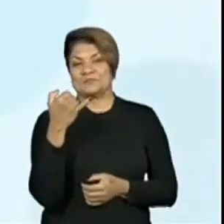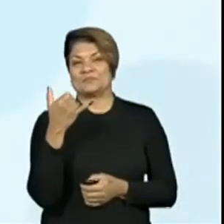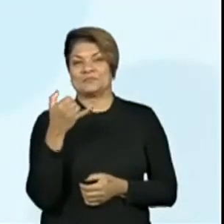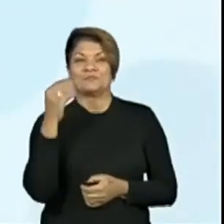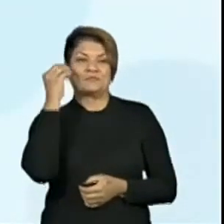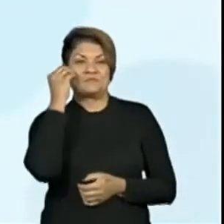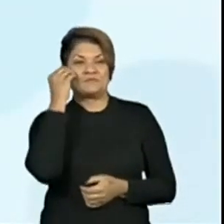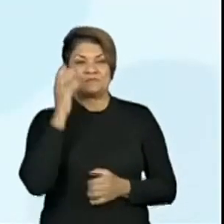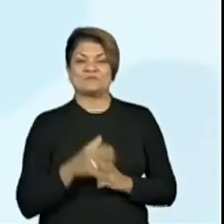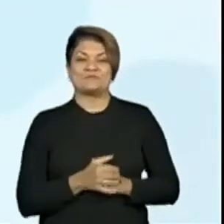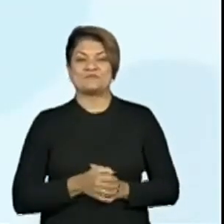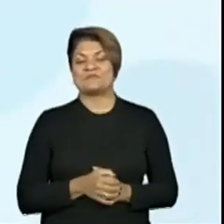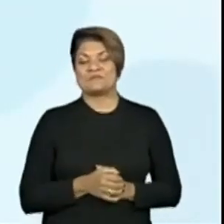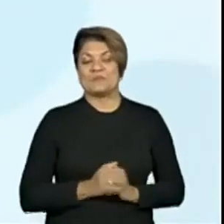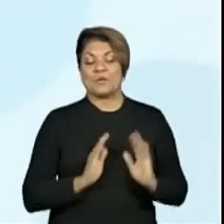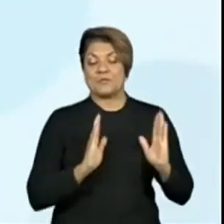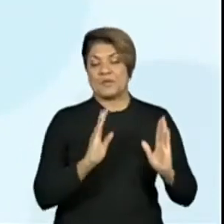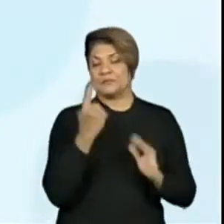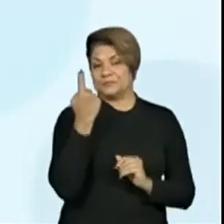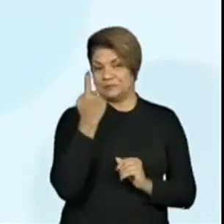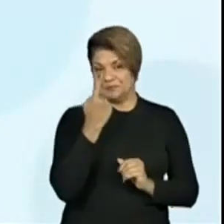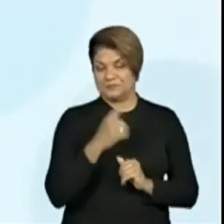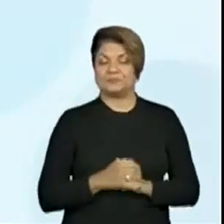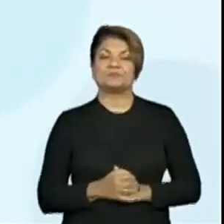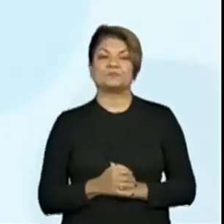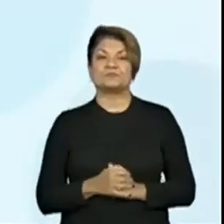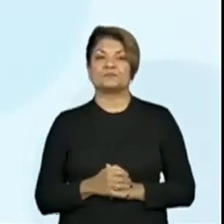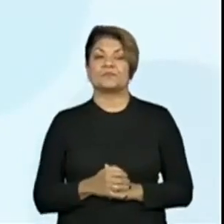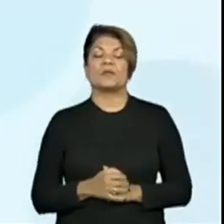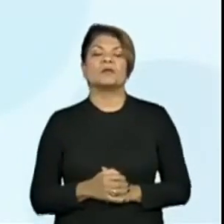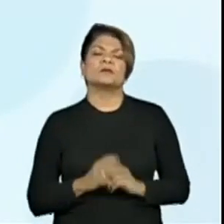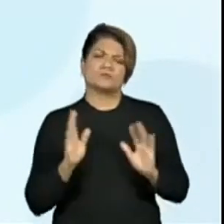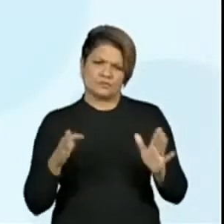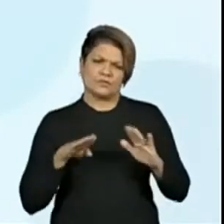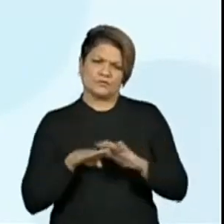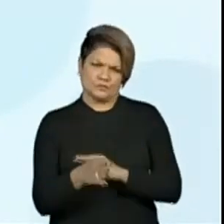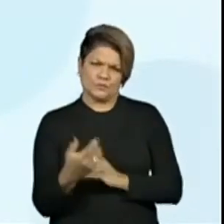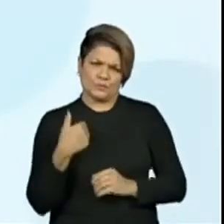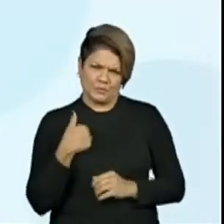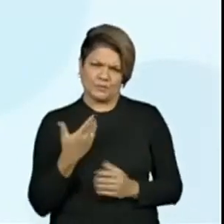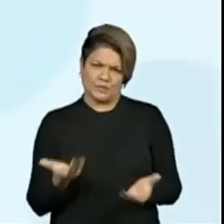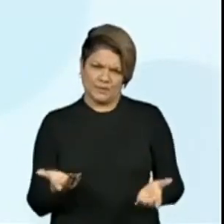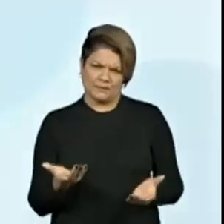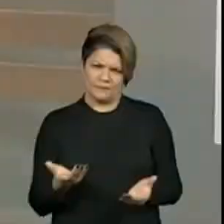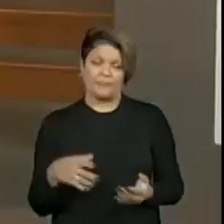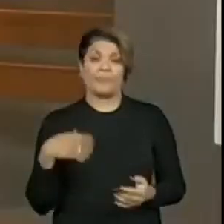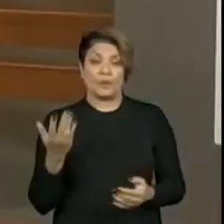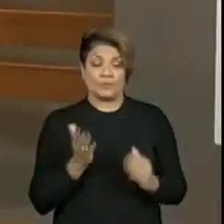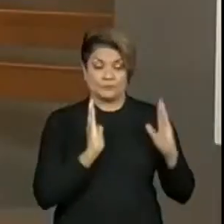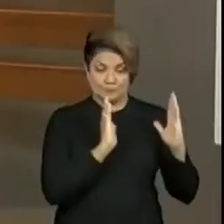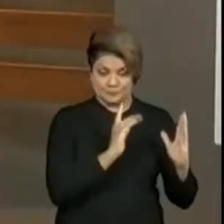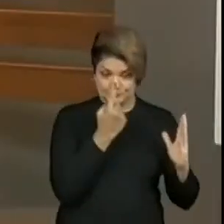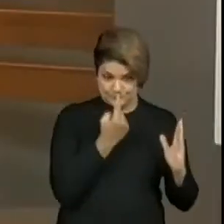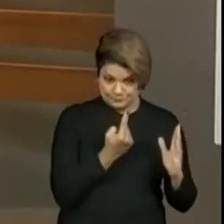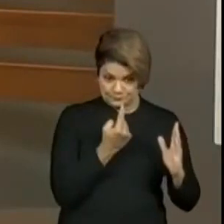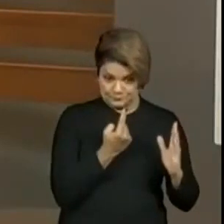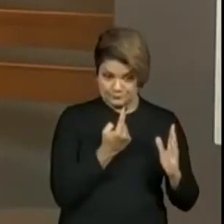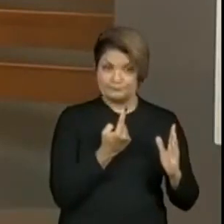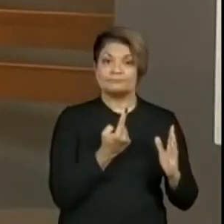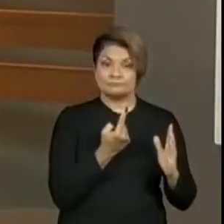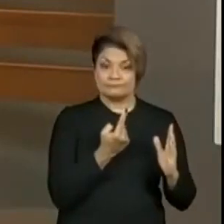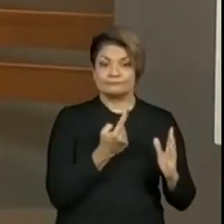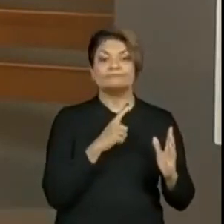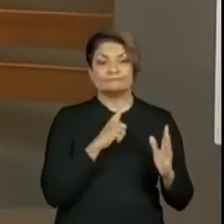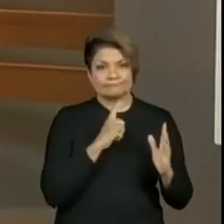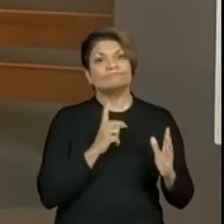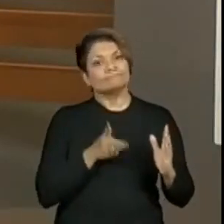Mirins, parte 1. Olha só, vocês já estão acostumados com a professora. Toda vez que eu falo em parte 1, é que vai ter continuidade.